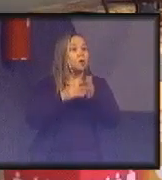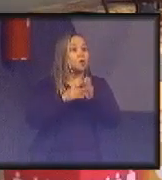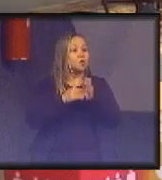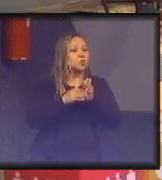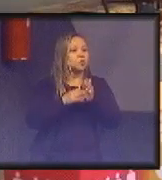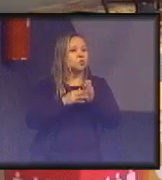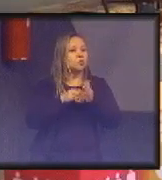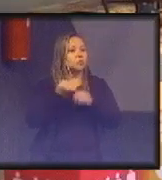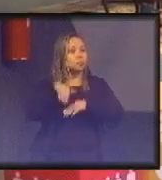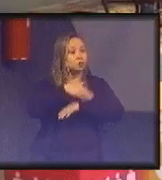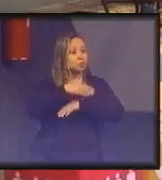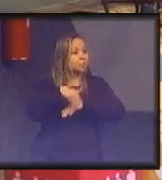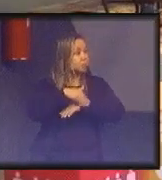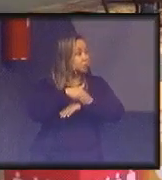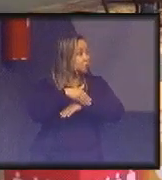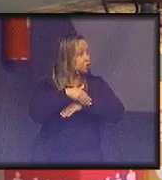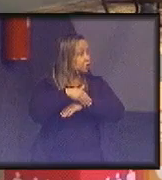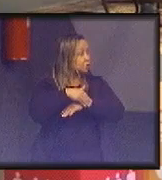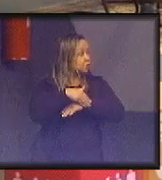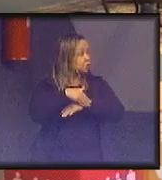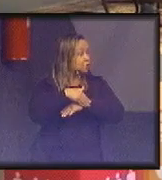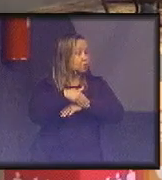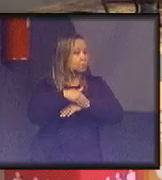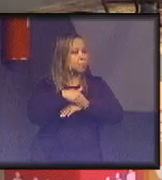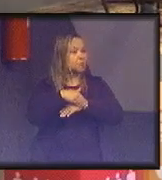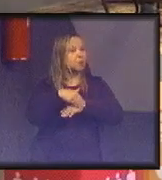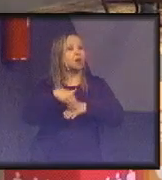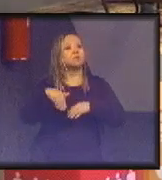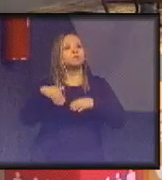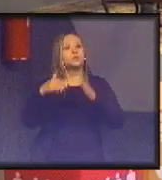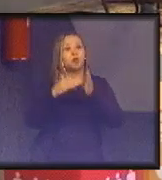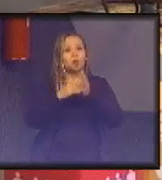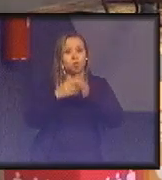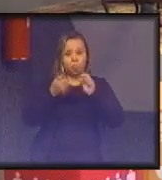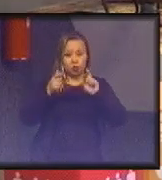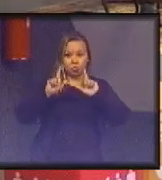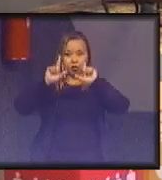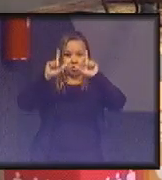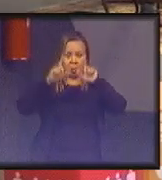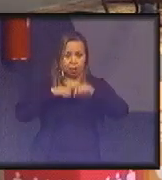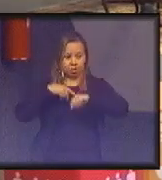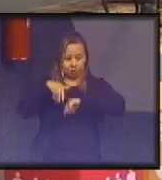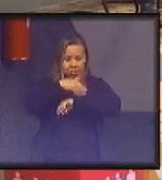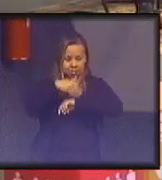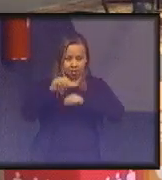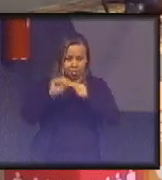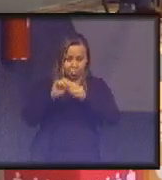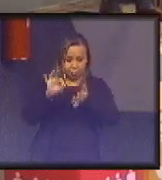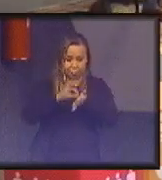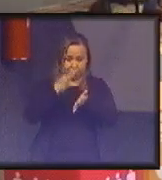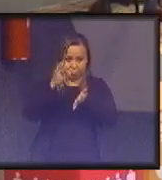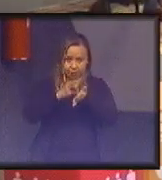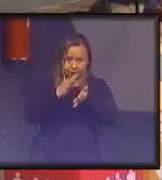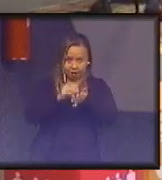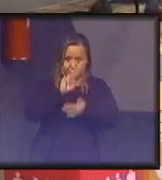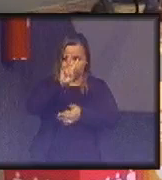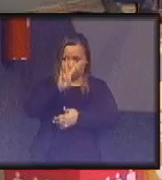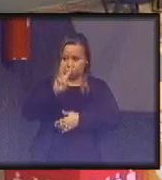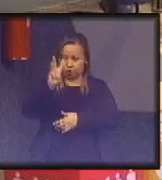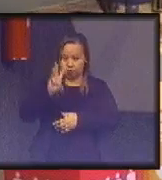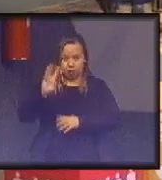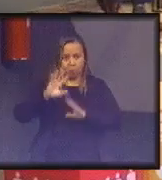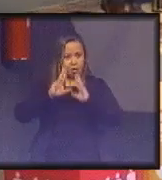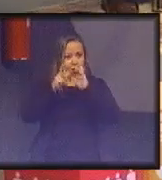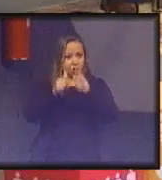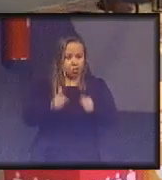lá. É o último slide e tem o endereço. É só fazer o cadastro, vai estar tudo lá. Todos os sites, todos